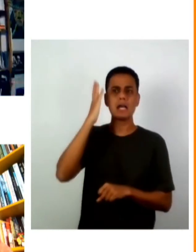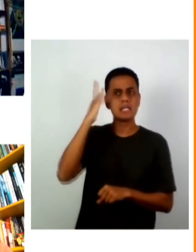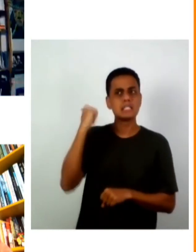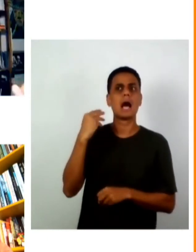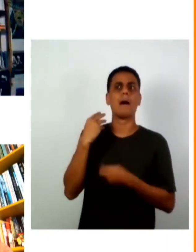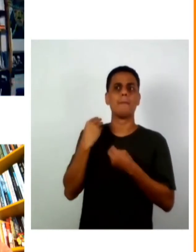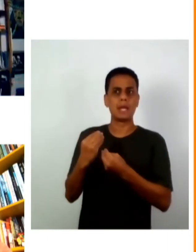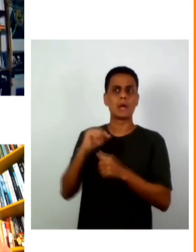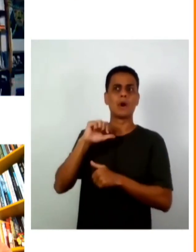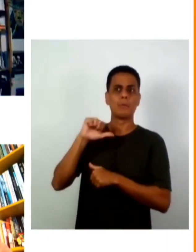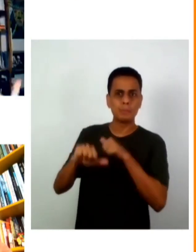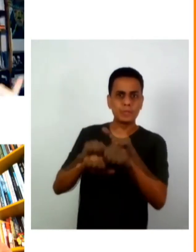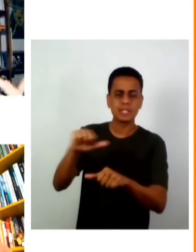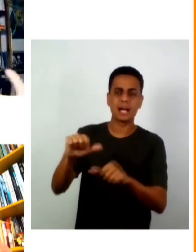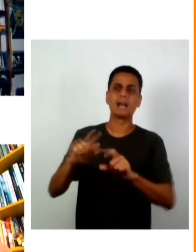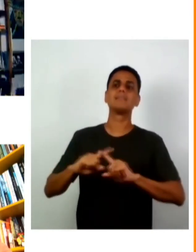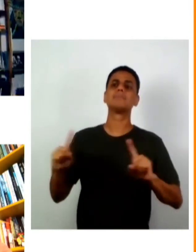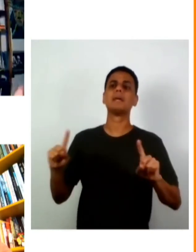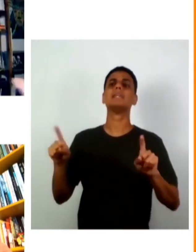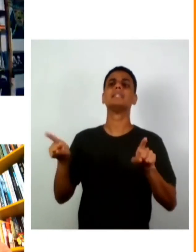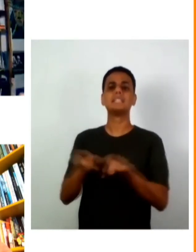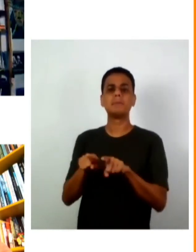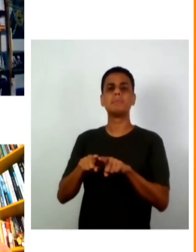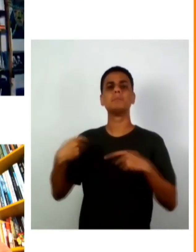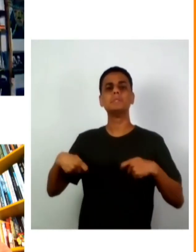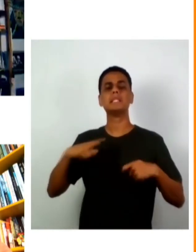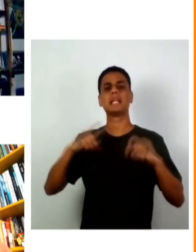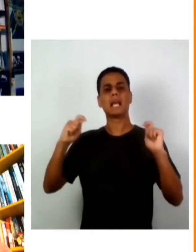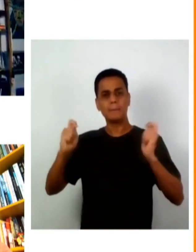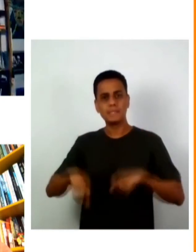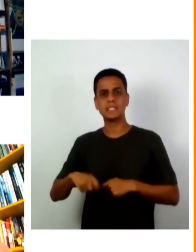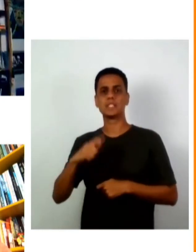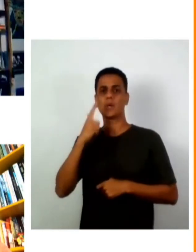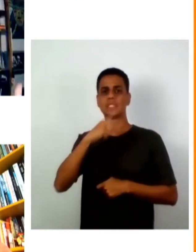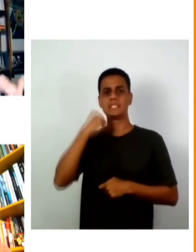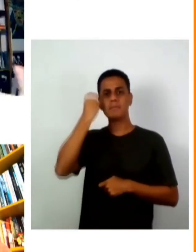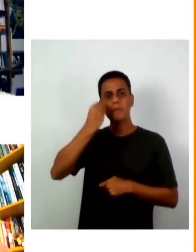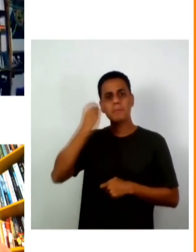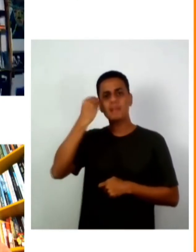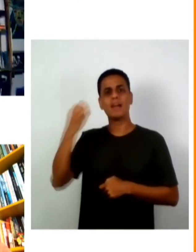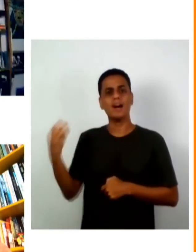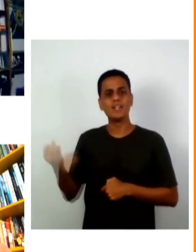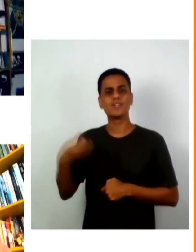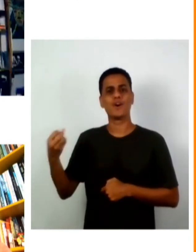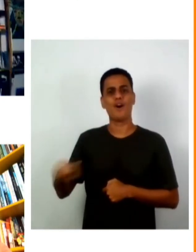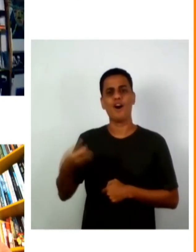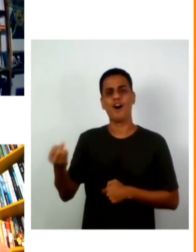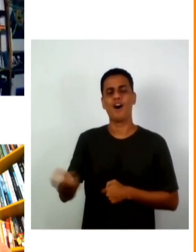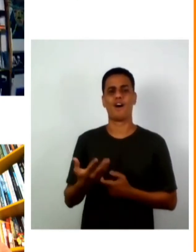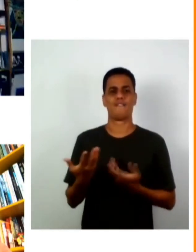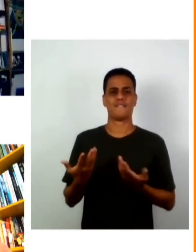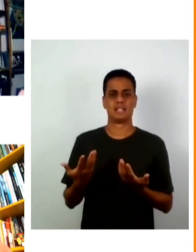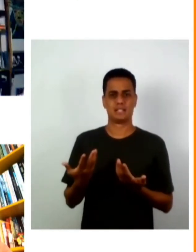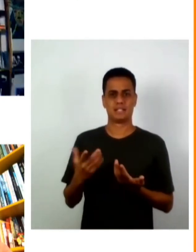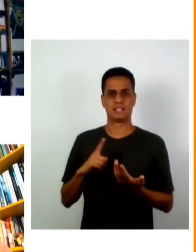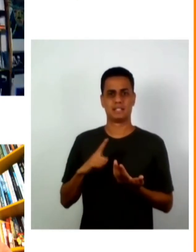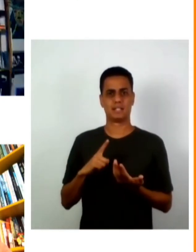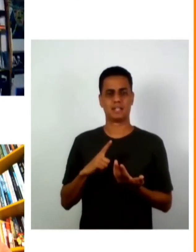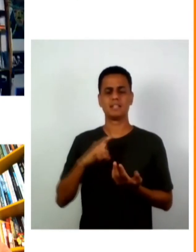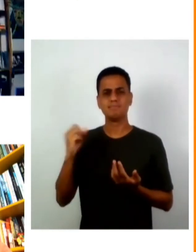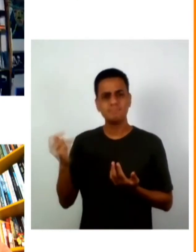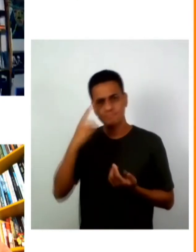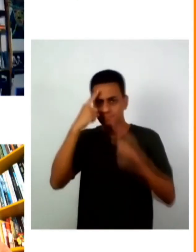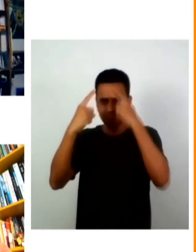com ele para reformá-lo e ter a capacidade de experimentar novas fórmulas inovar